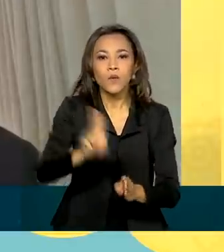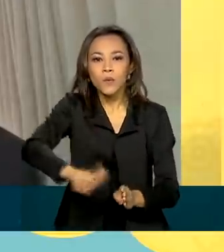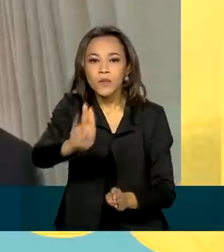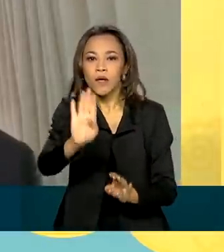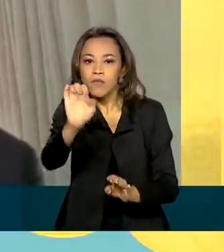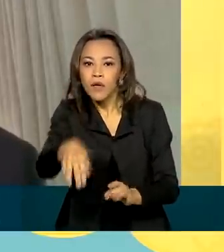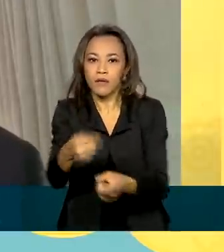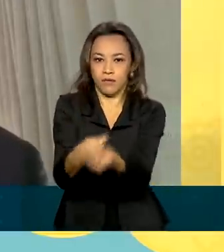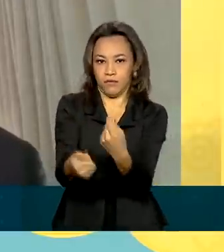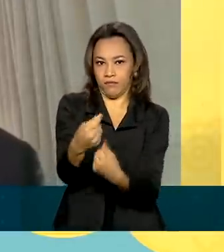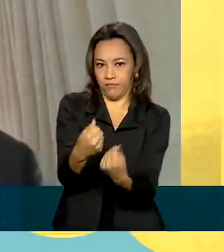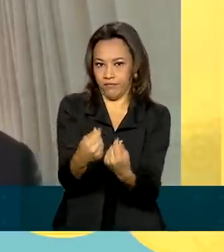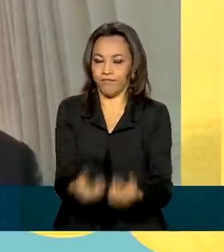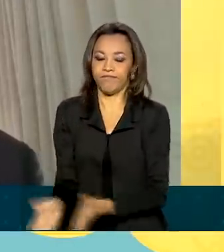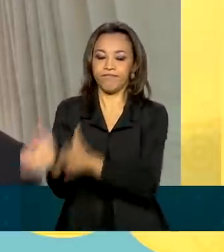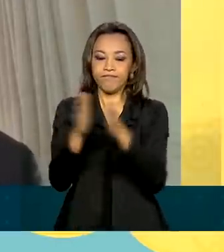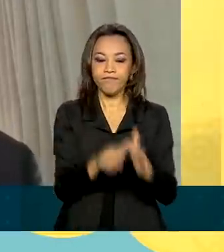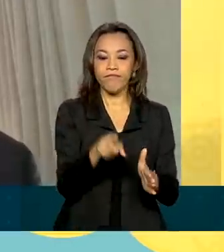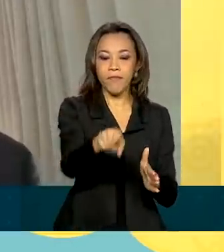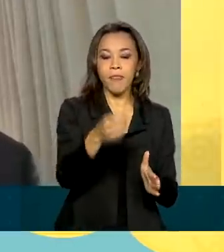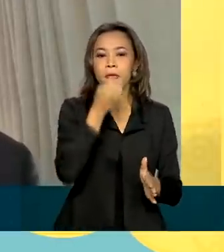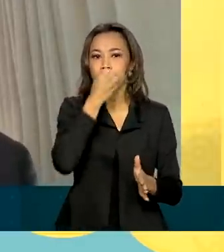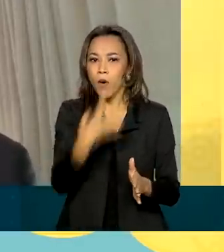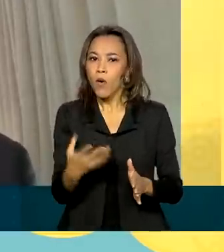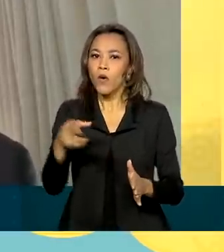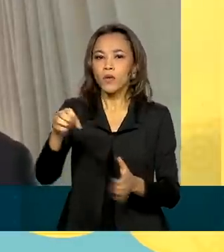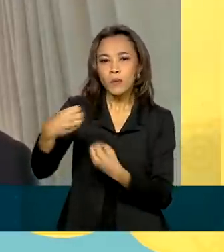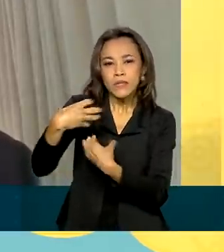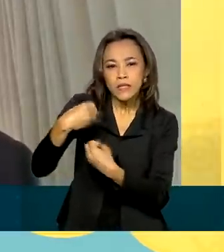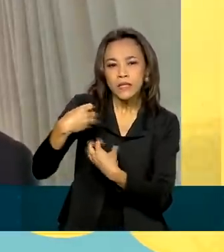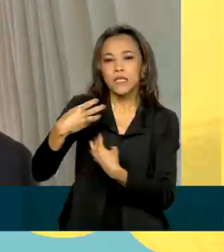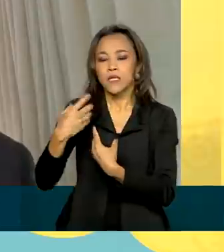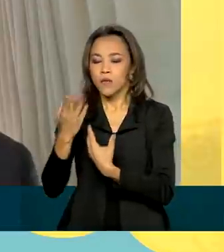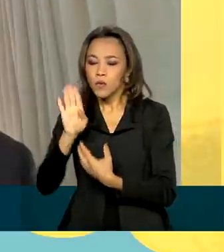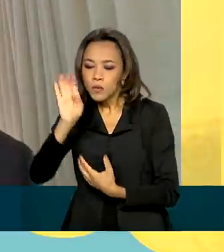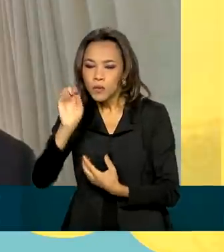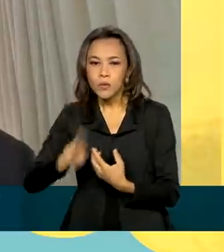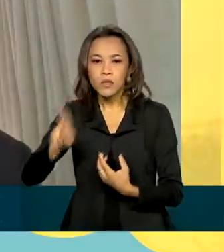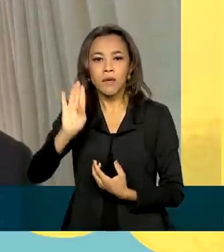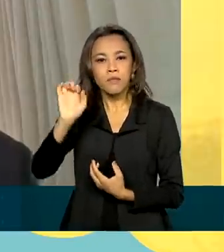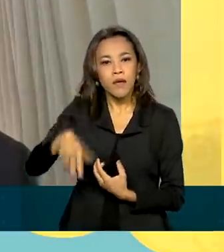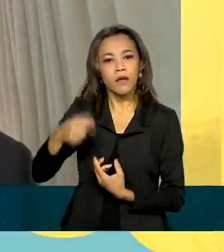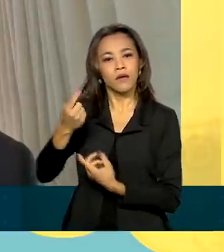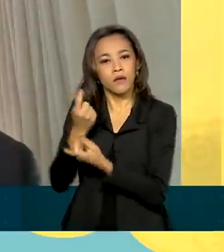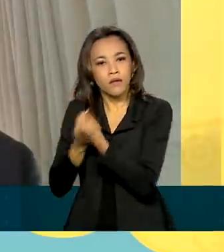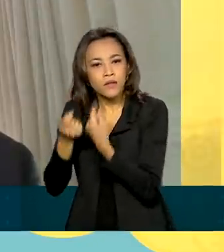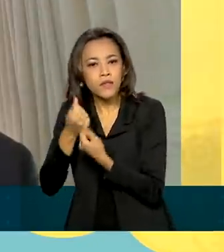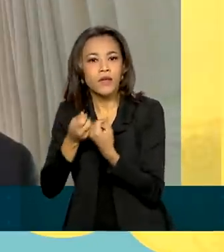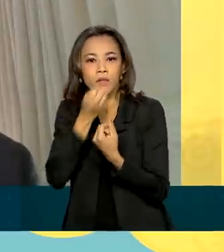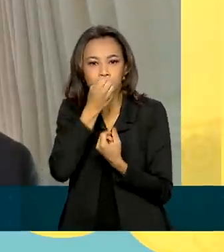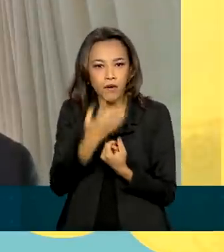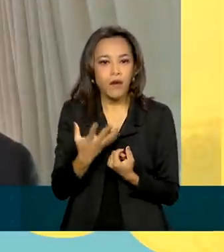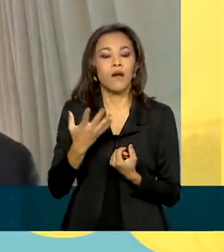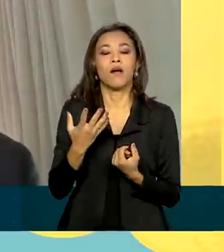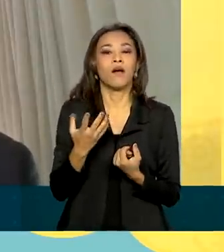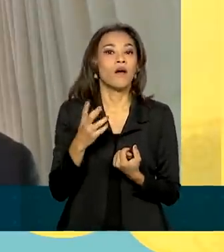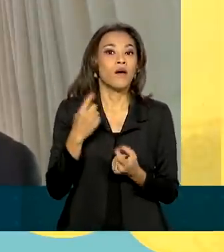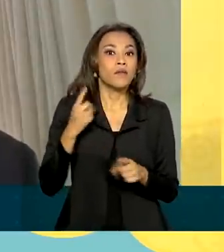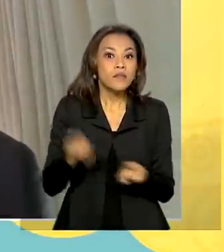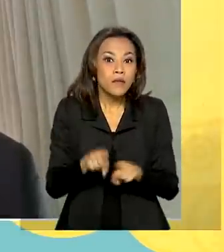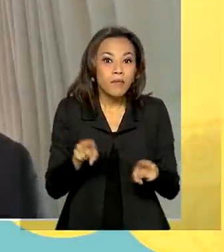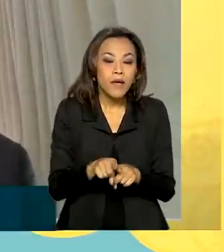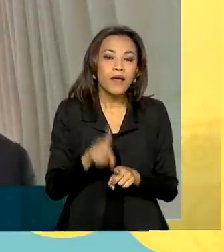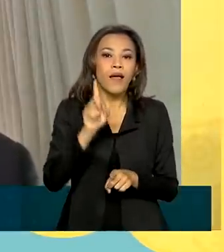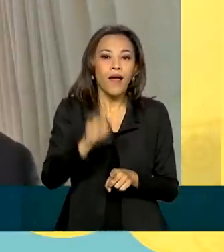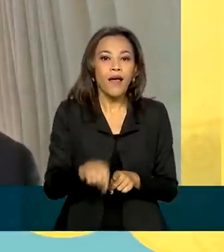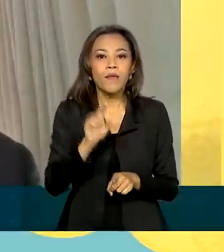importante não apenas para a boa organização das finanças pessoais e a tomada da decisão bem informada por parte do cidadão, mas também para